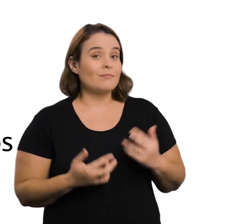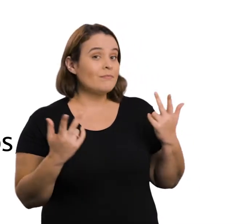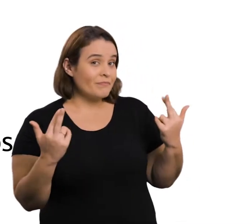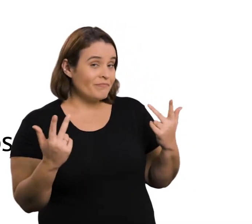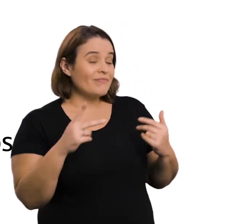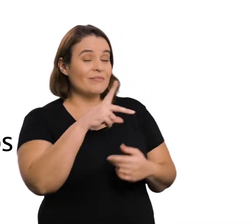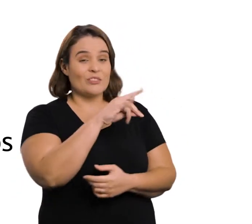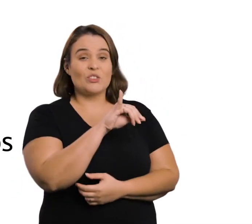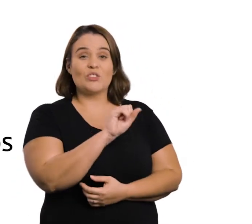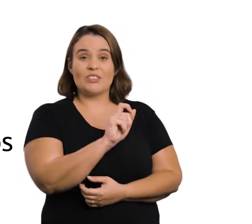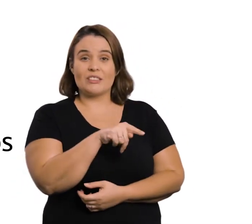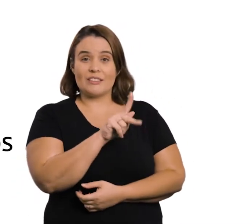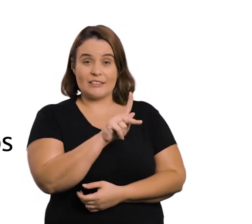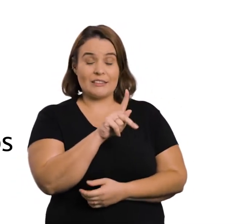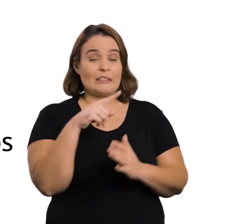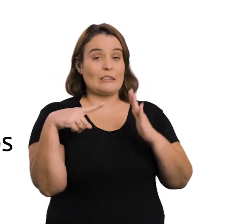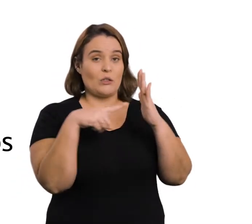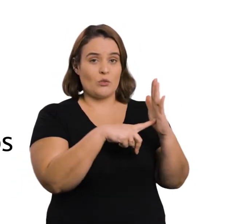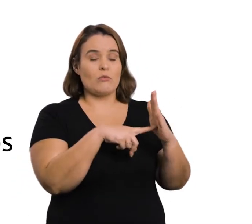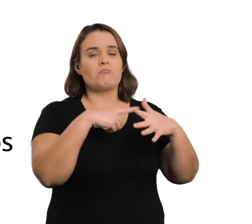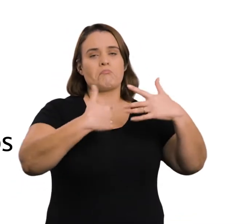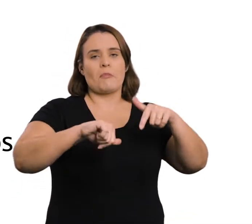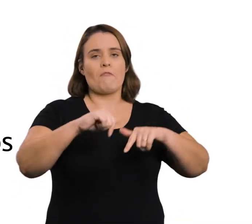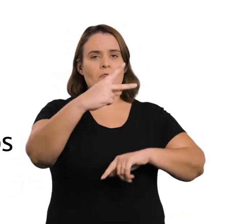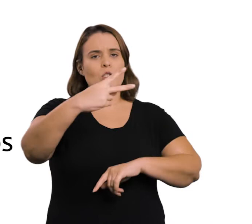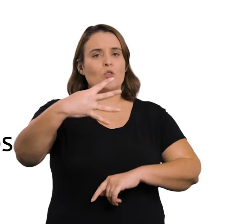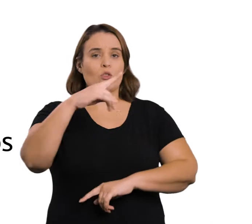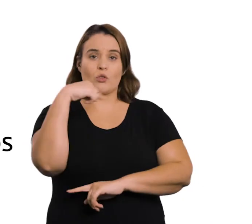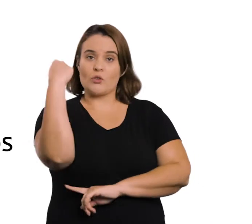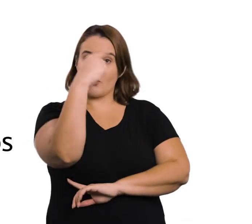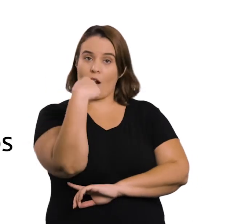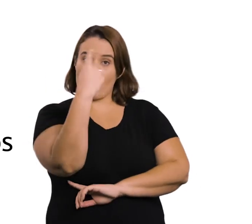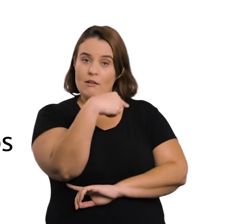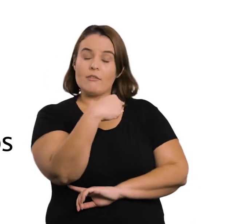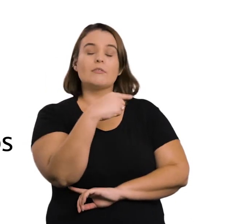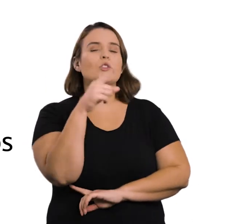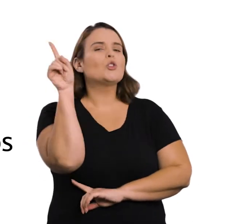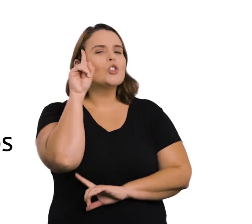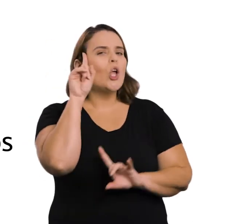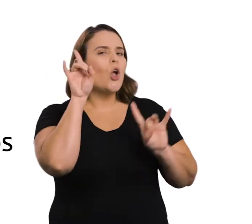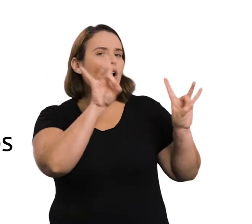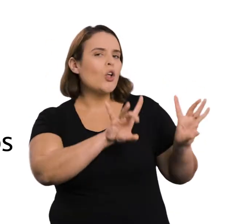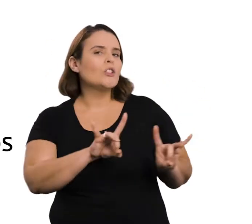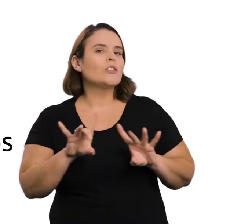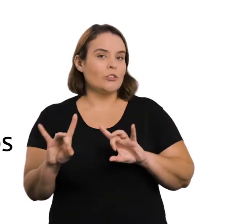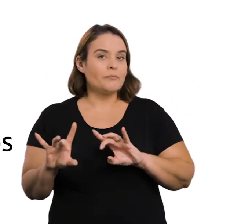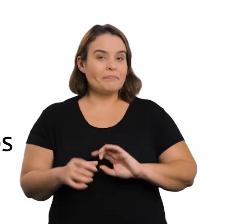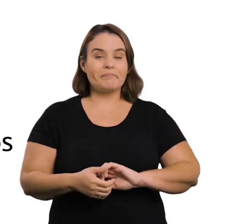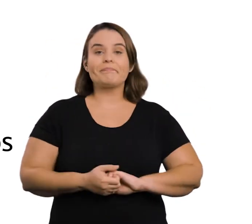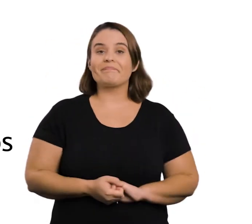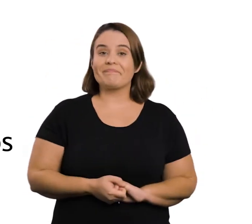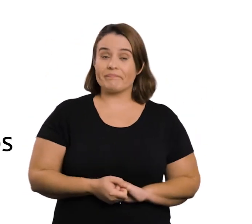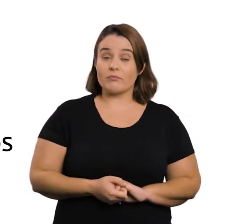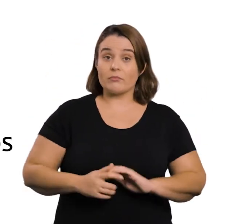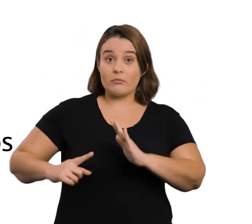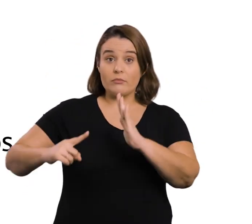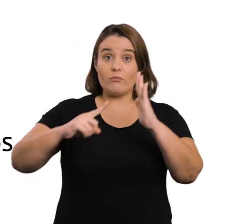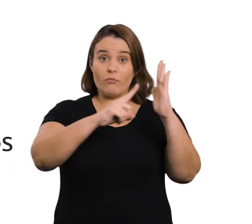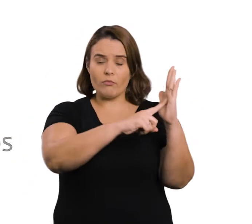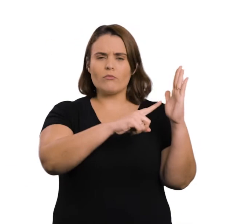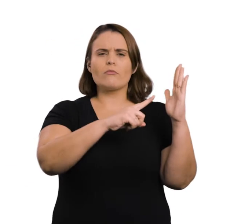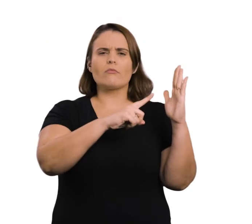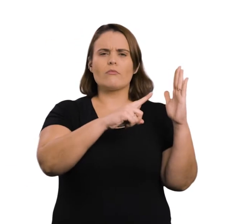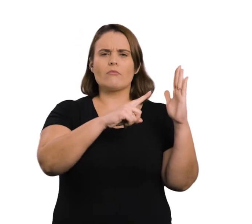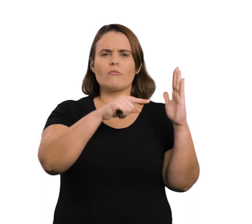Assim como o Disque Direitos Humanos, o Disque Denúncia funciona 24 horas, durante todos os dias da semana.